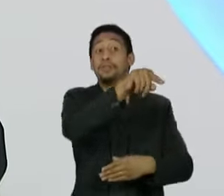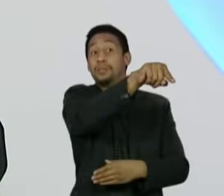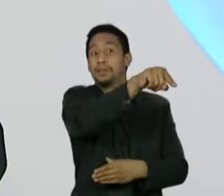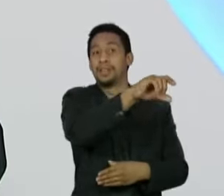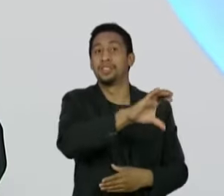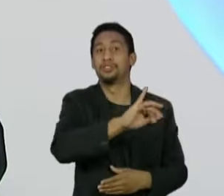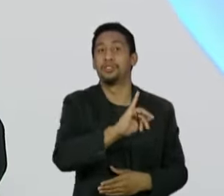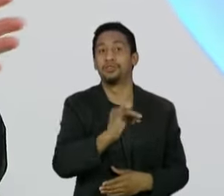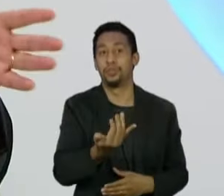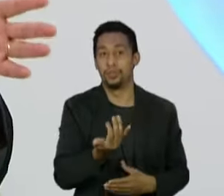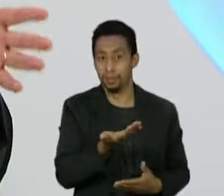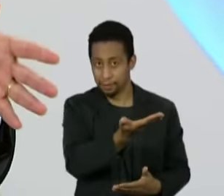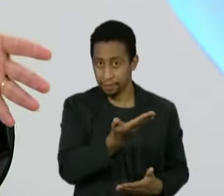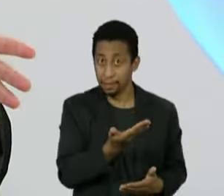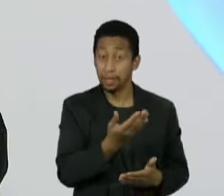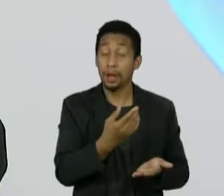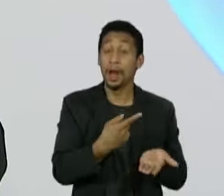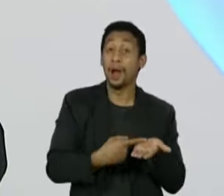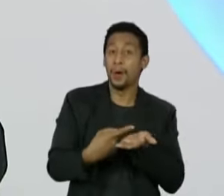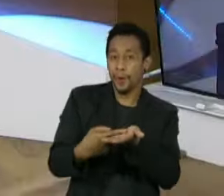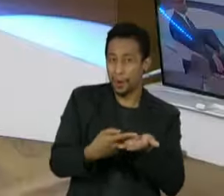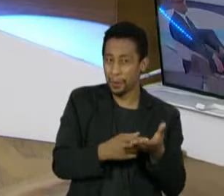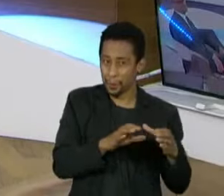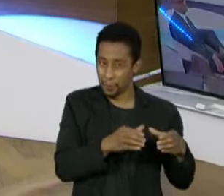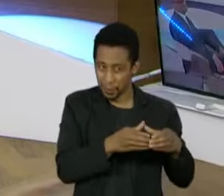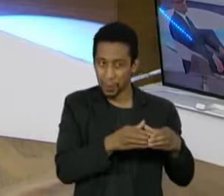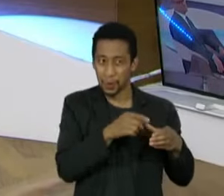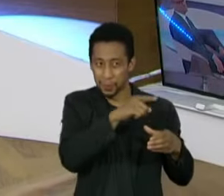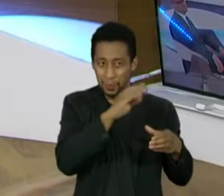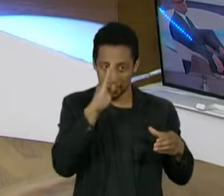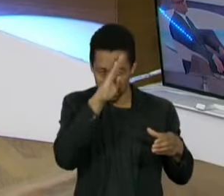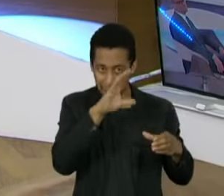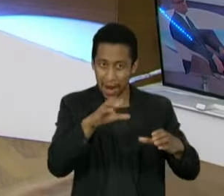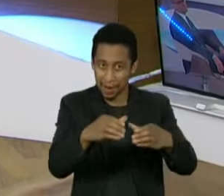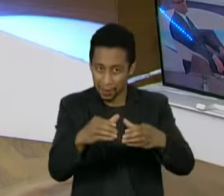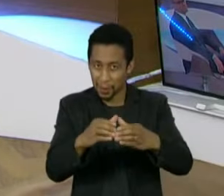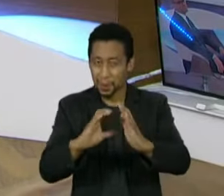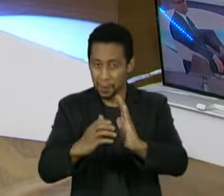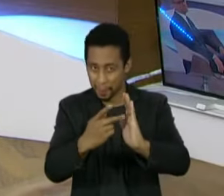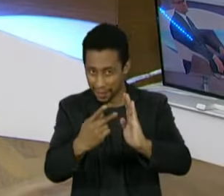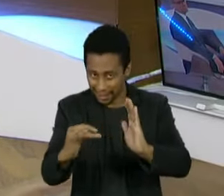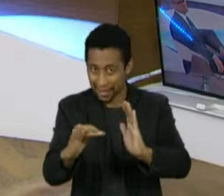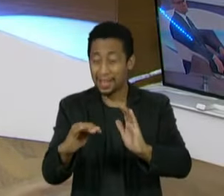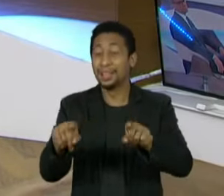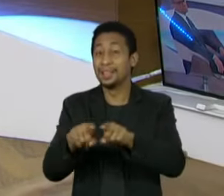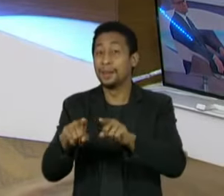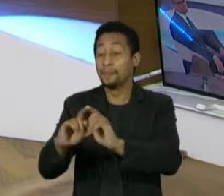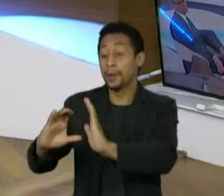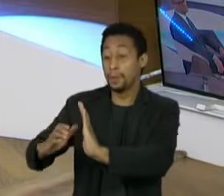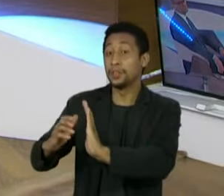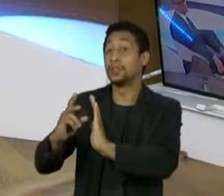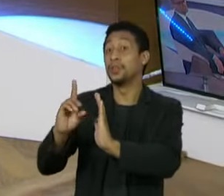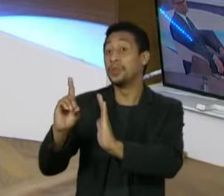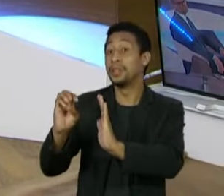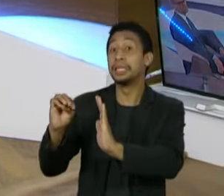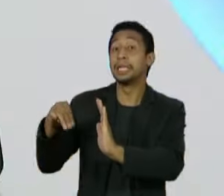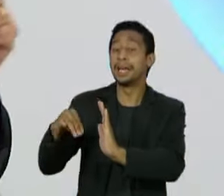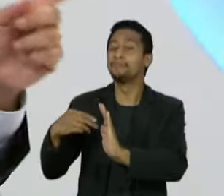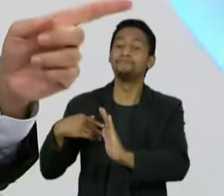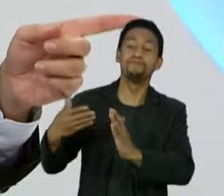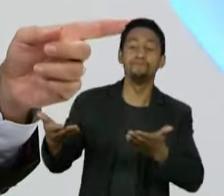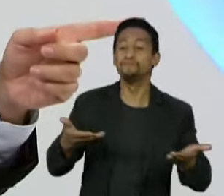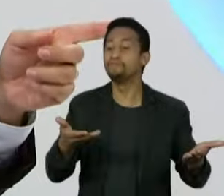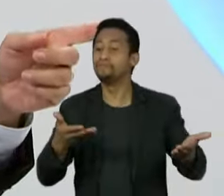E ali você teve claramente um acordo entre bolsonaristas, petistas e o DEM, onde você teve o arquivamento na CCJ